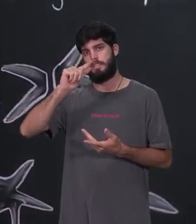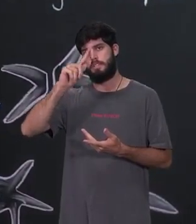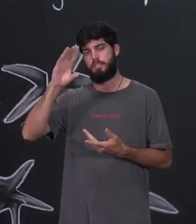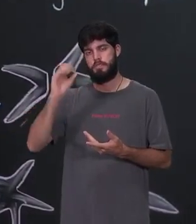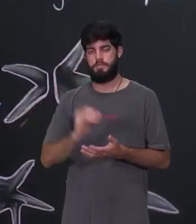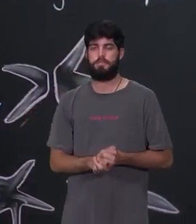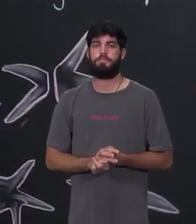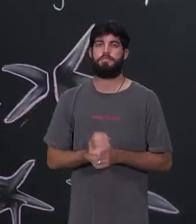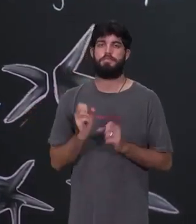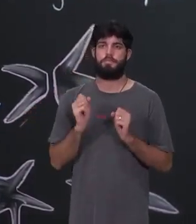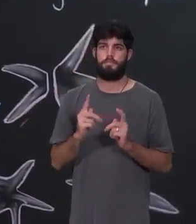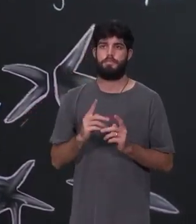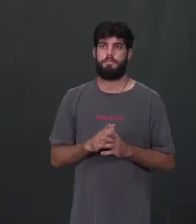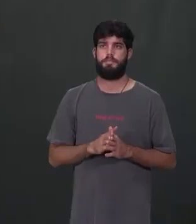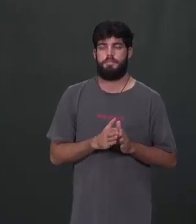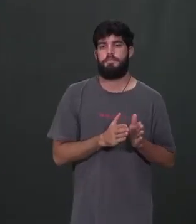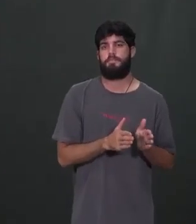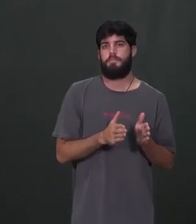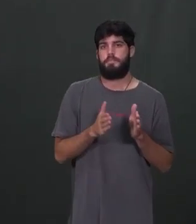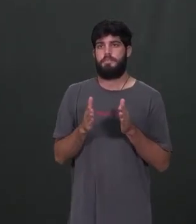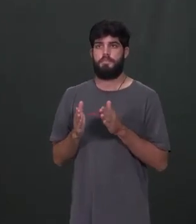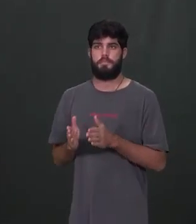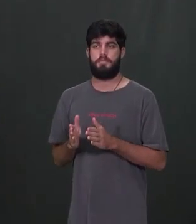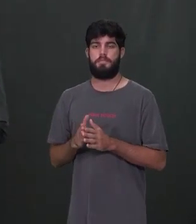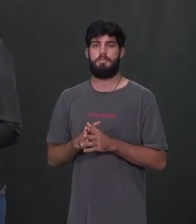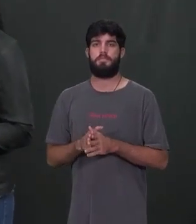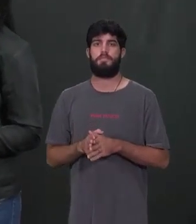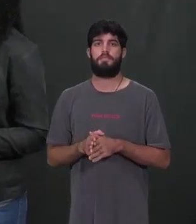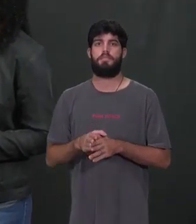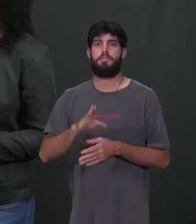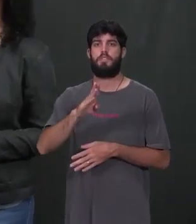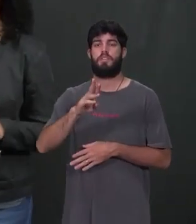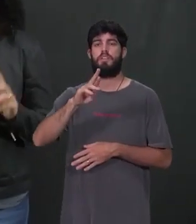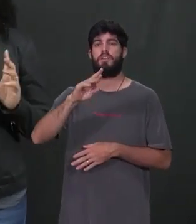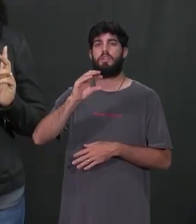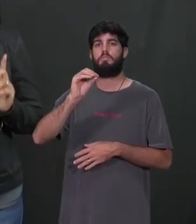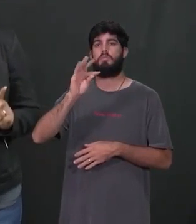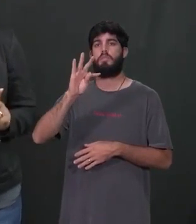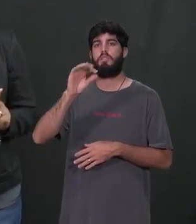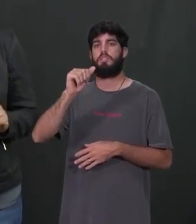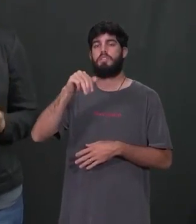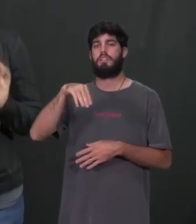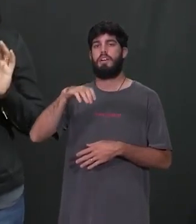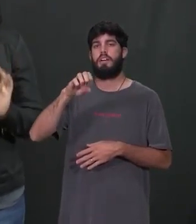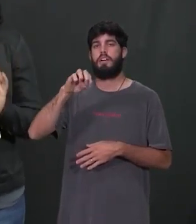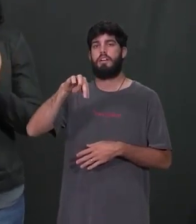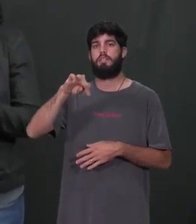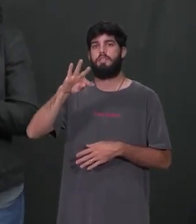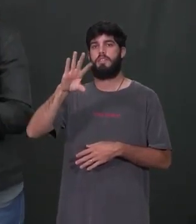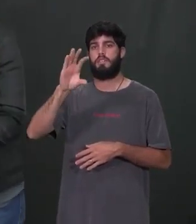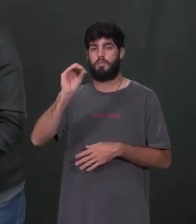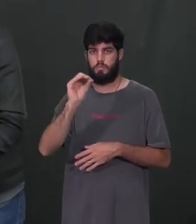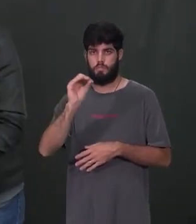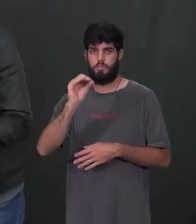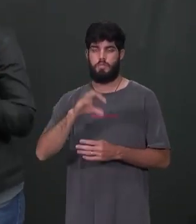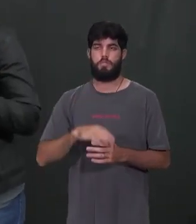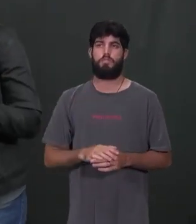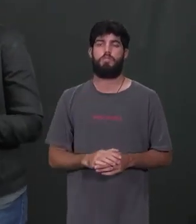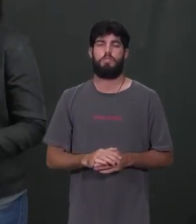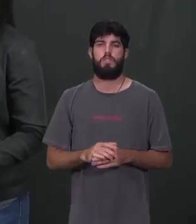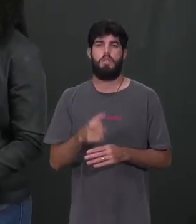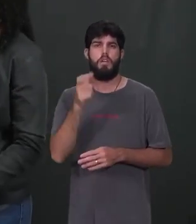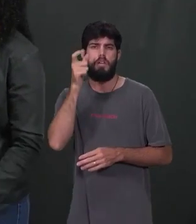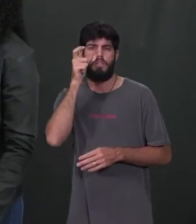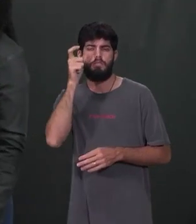divisão binária, ou sissiparidade. Uma outra modalidade, então, é o brotamento, ou gemulação.